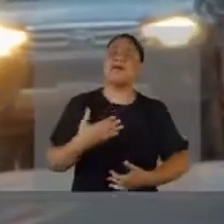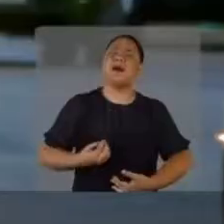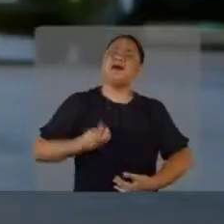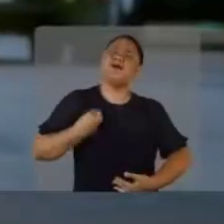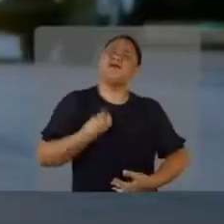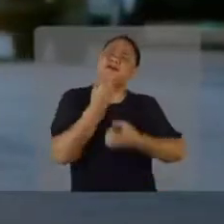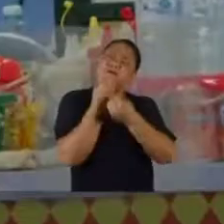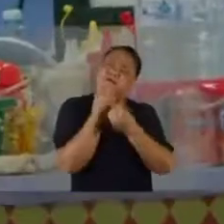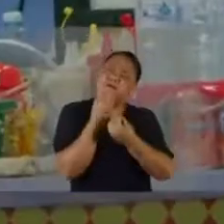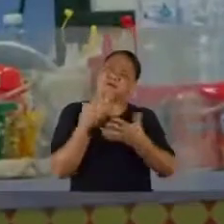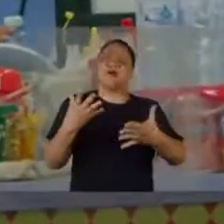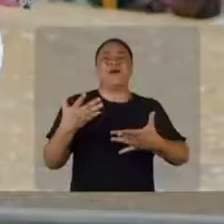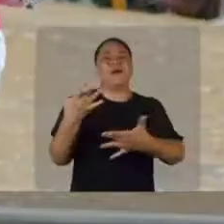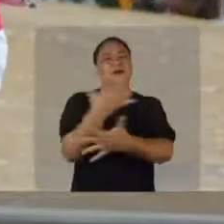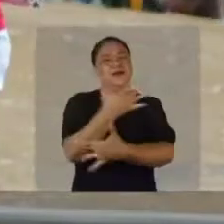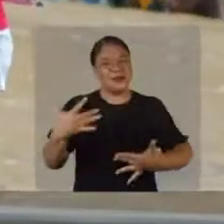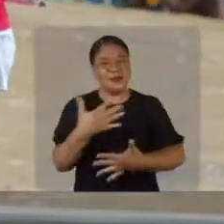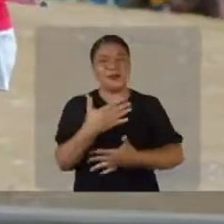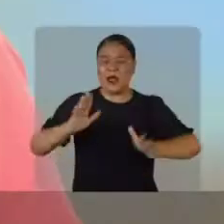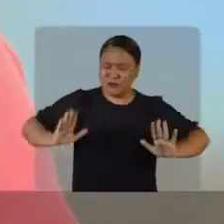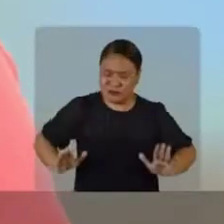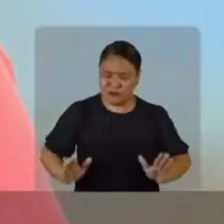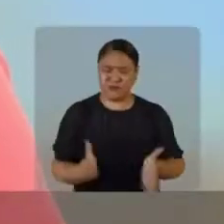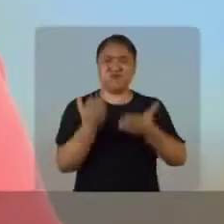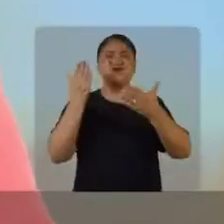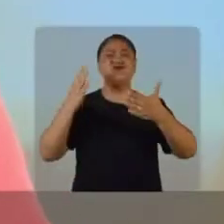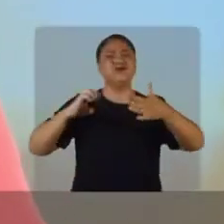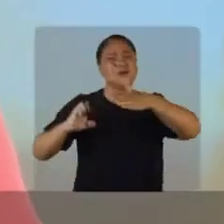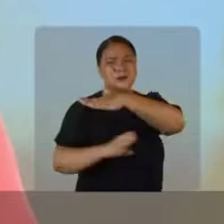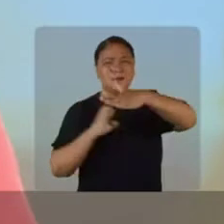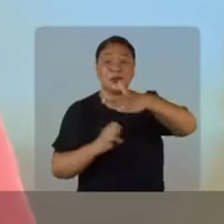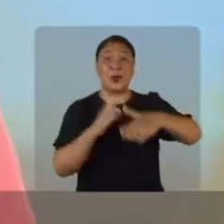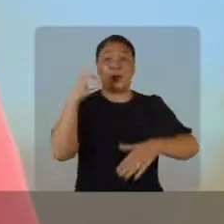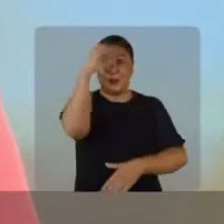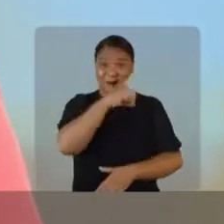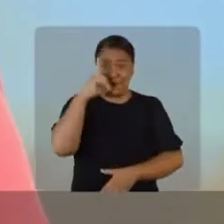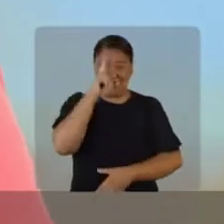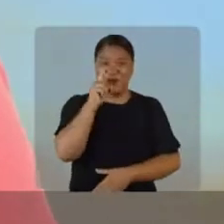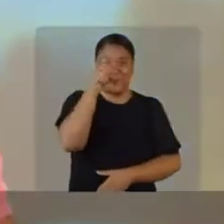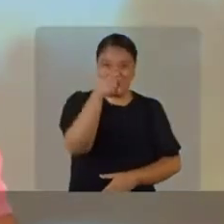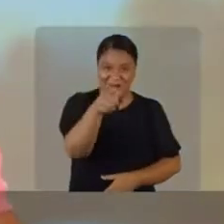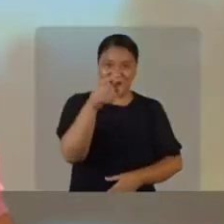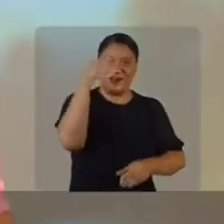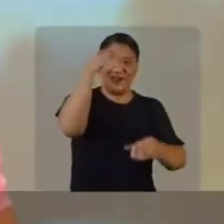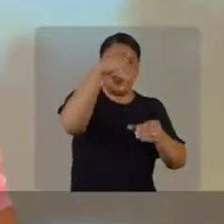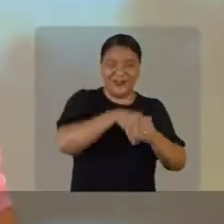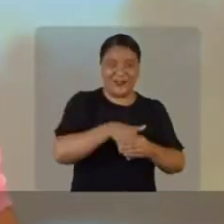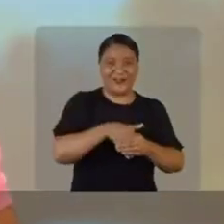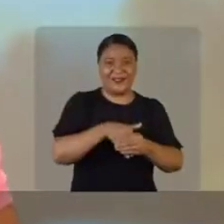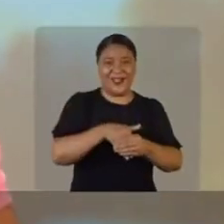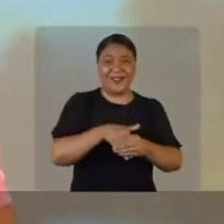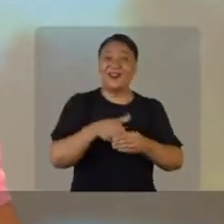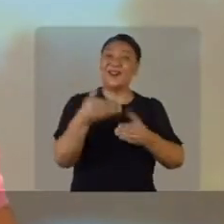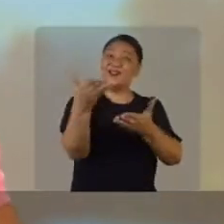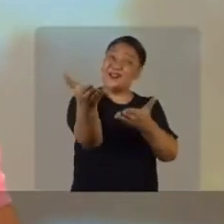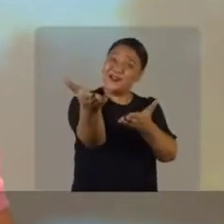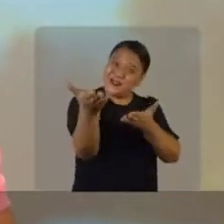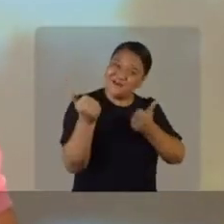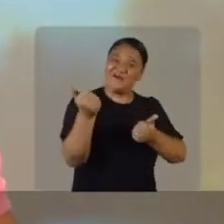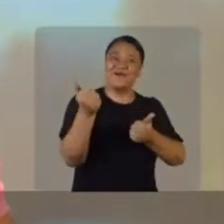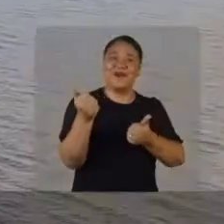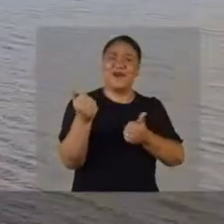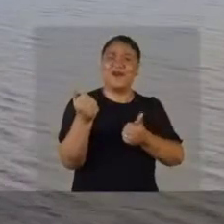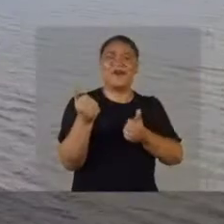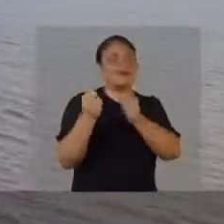pessoas. Uma cidade empreendedora. Neste domingo, você vai votar. Eu te convido, vamos